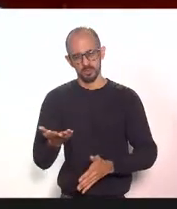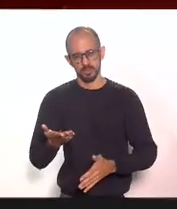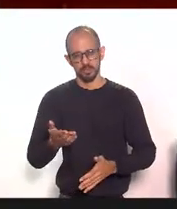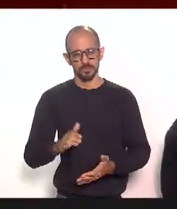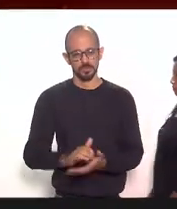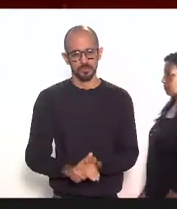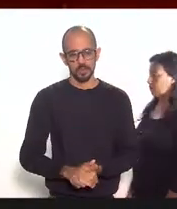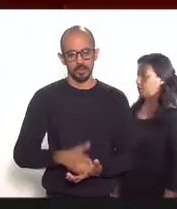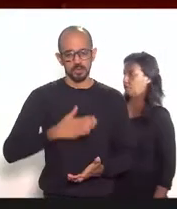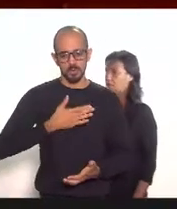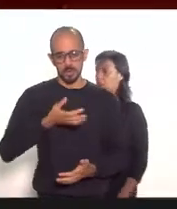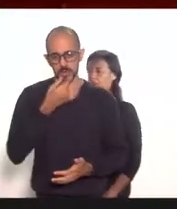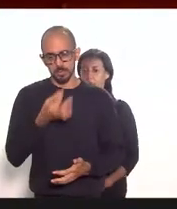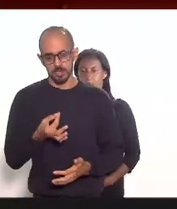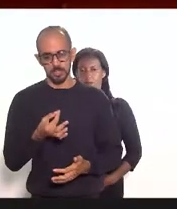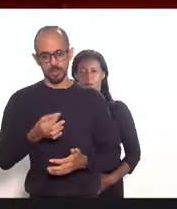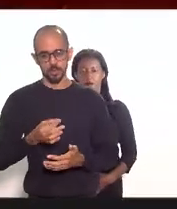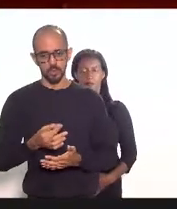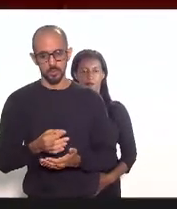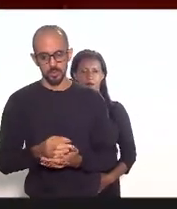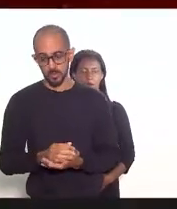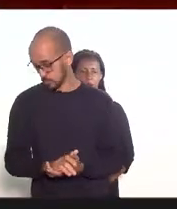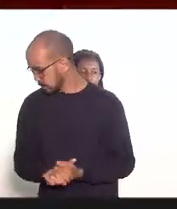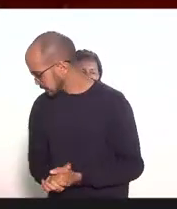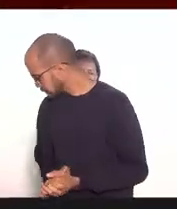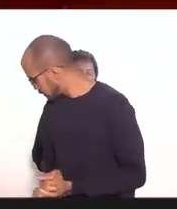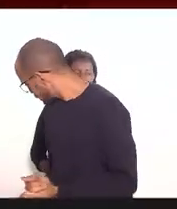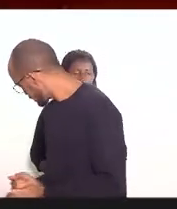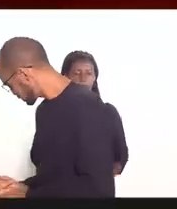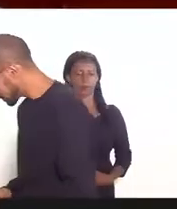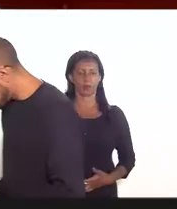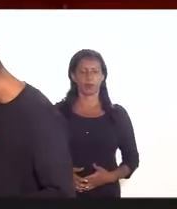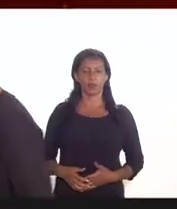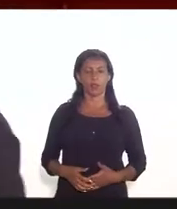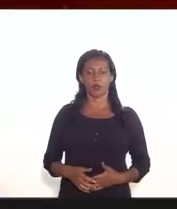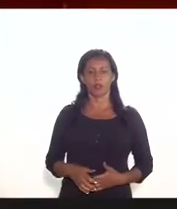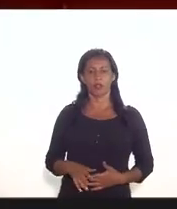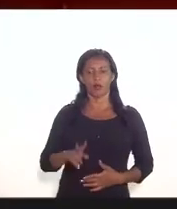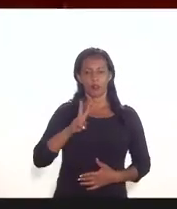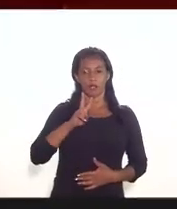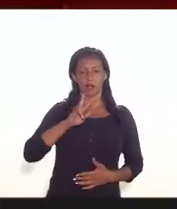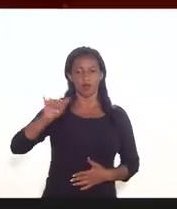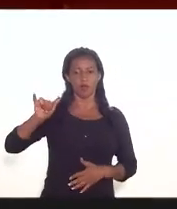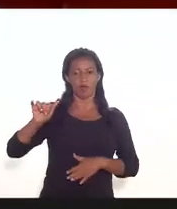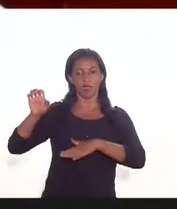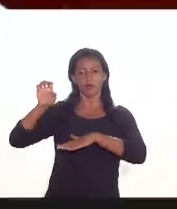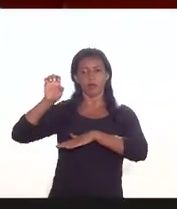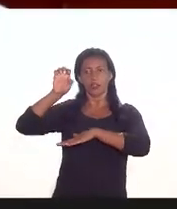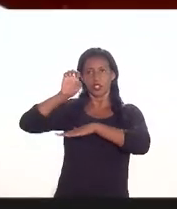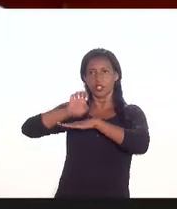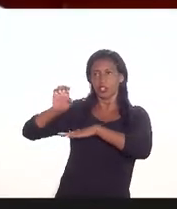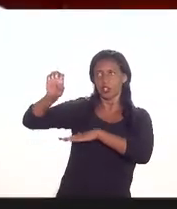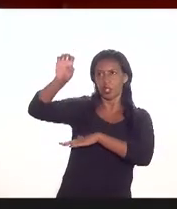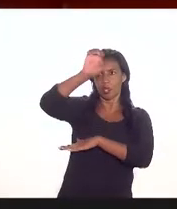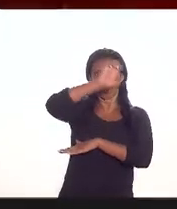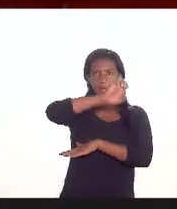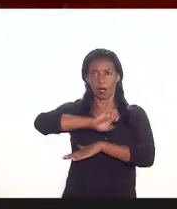o que foi usado extensamente no país todo em vários estados foi